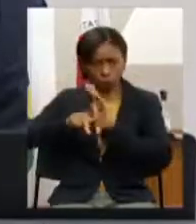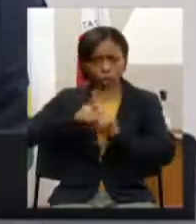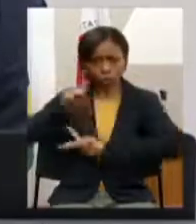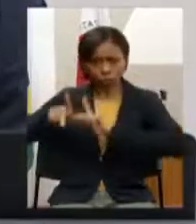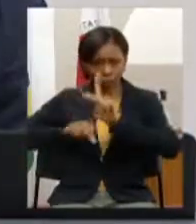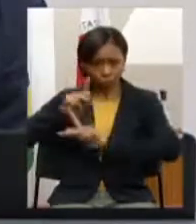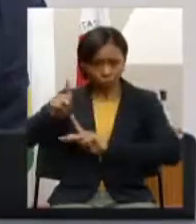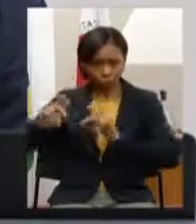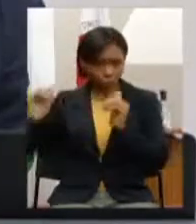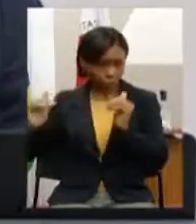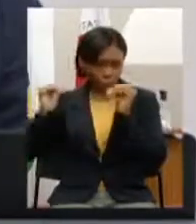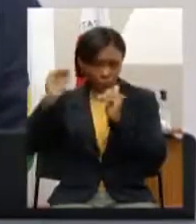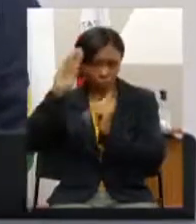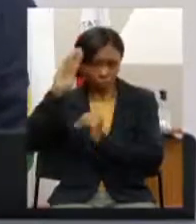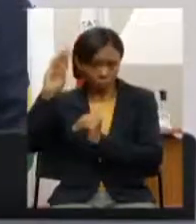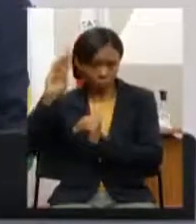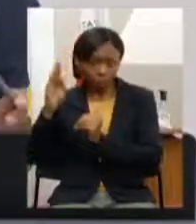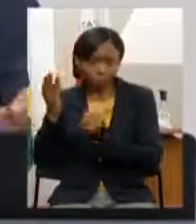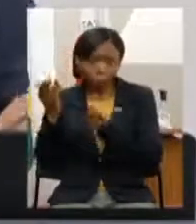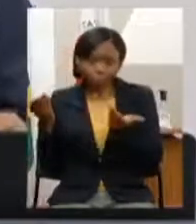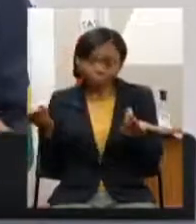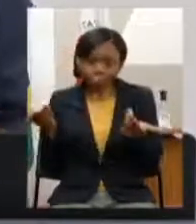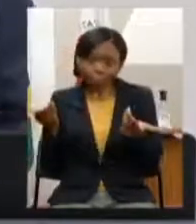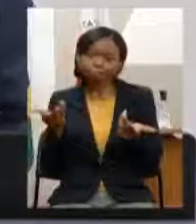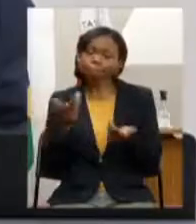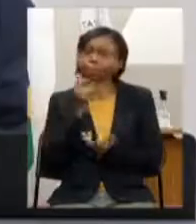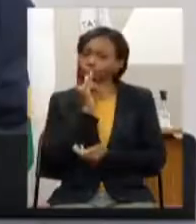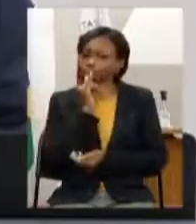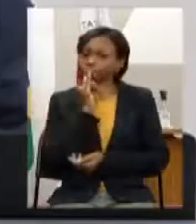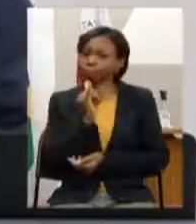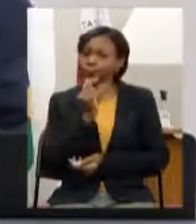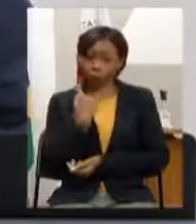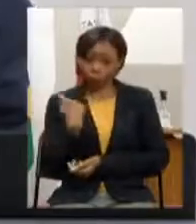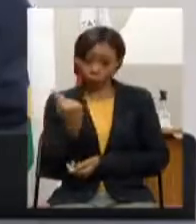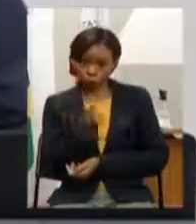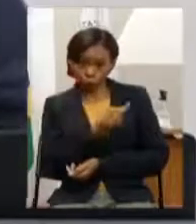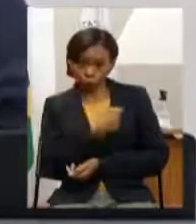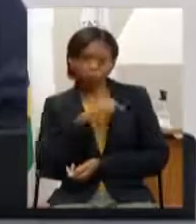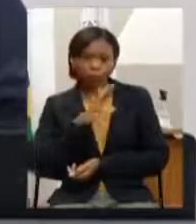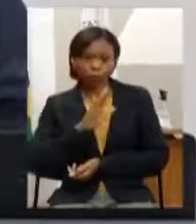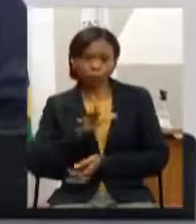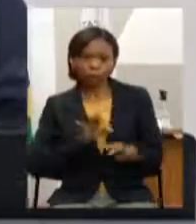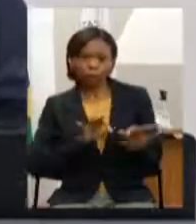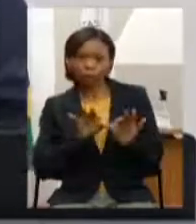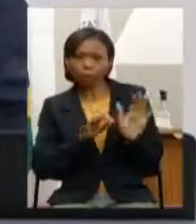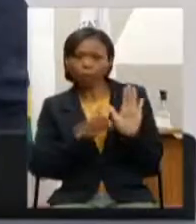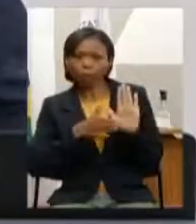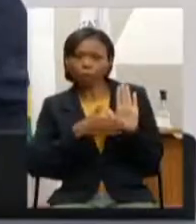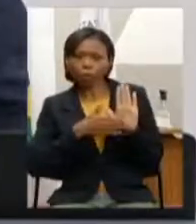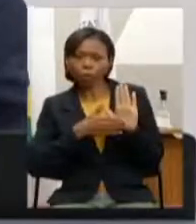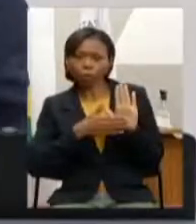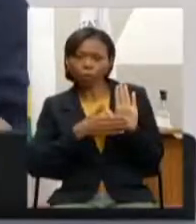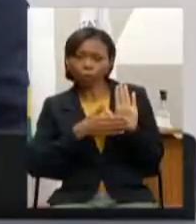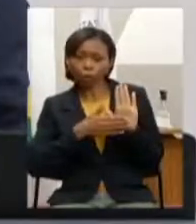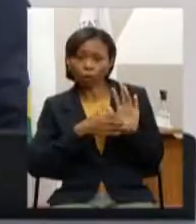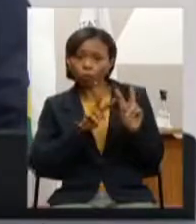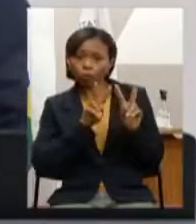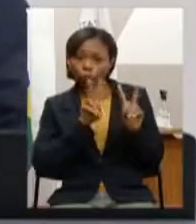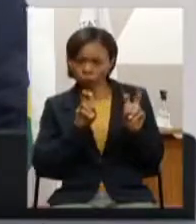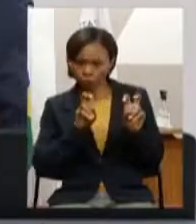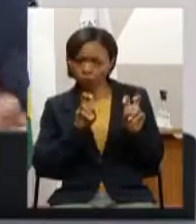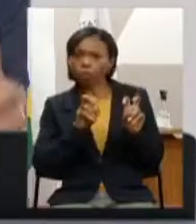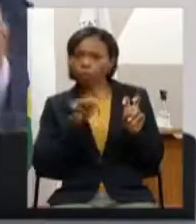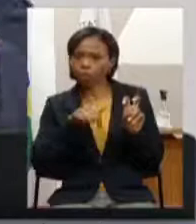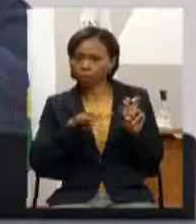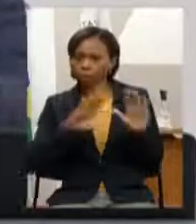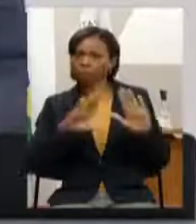então inclusive quero dizer a vocês que nós já estamos trabalhando uma proposta dessa aqui na assembleia viu já estou trabalhando